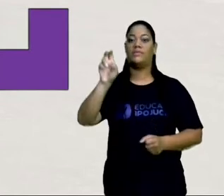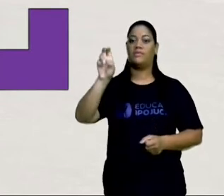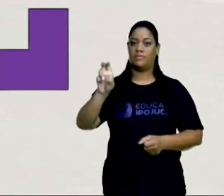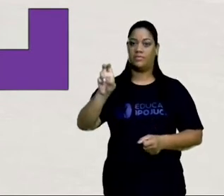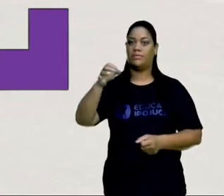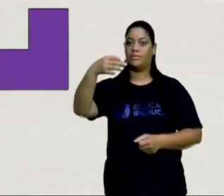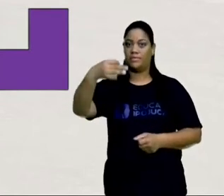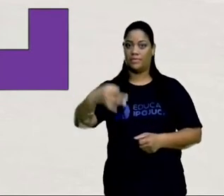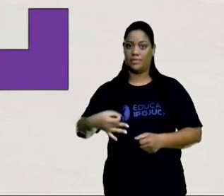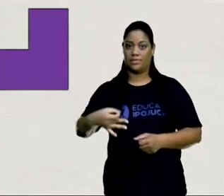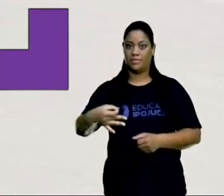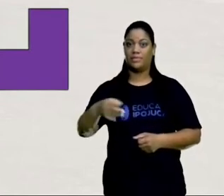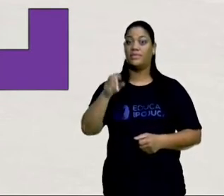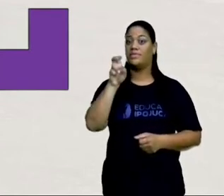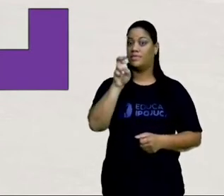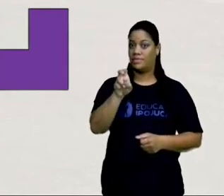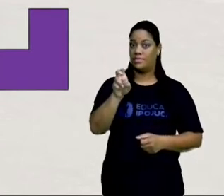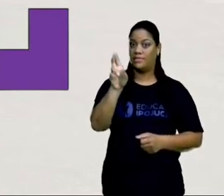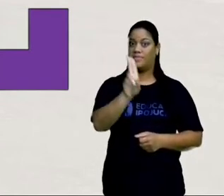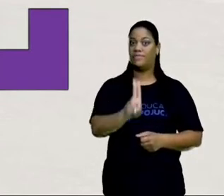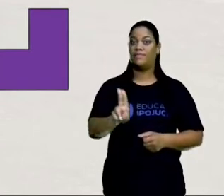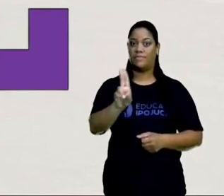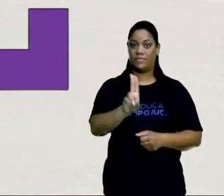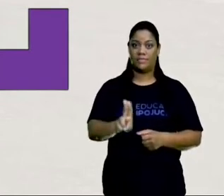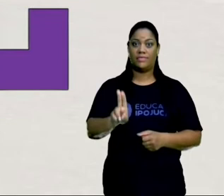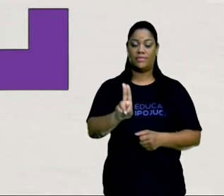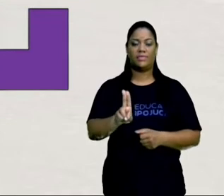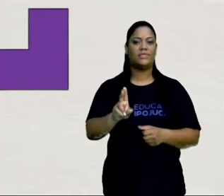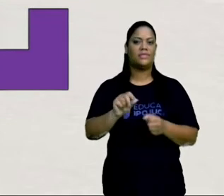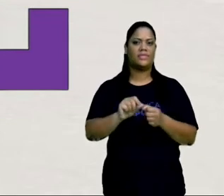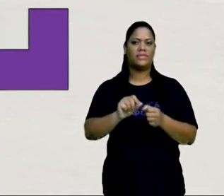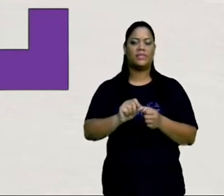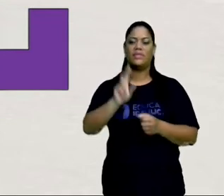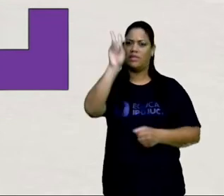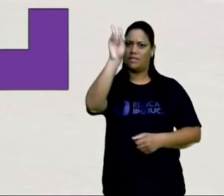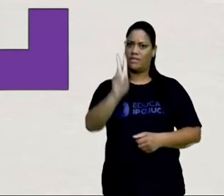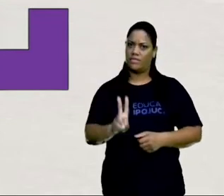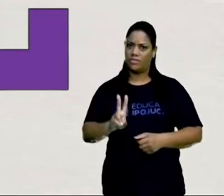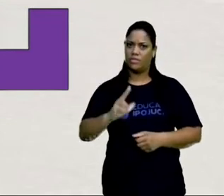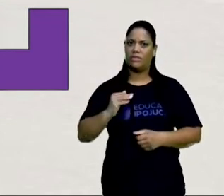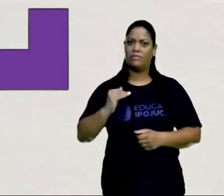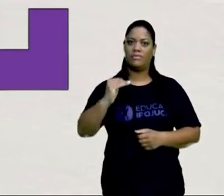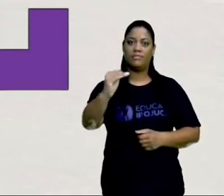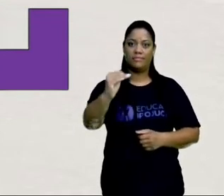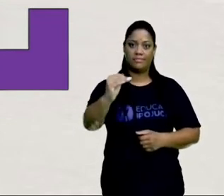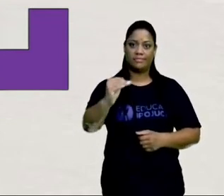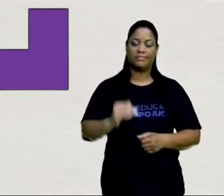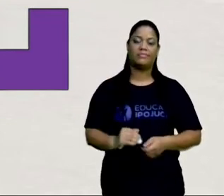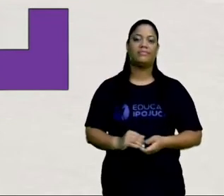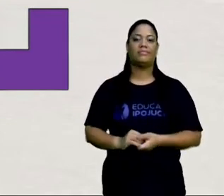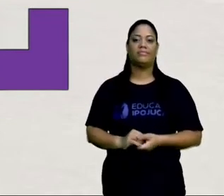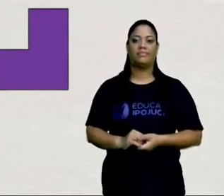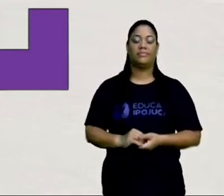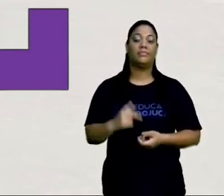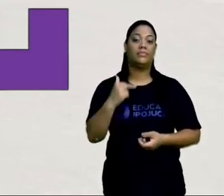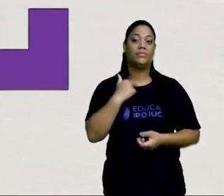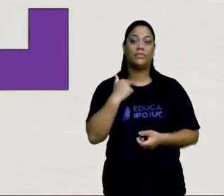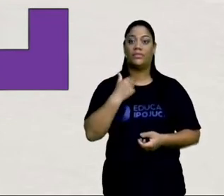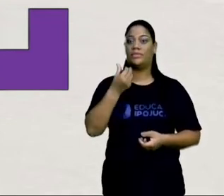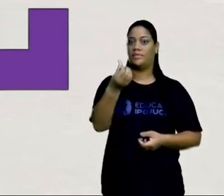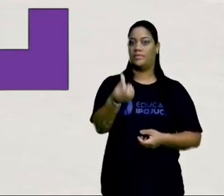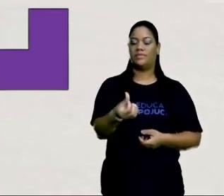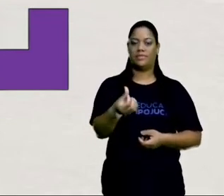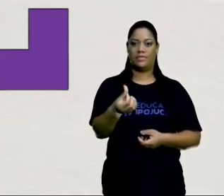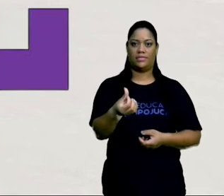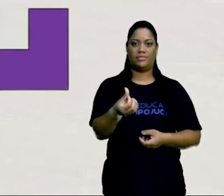tá certo? São cinco unidades de área que a gente pode colocar ou na horizontal, ou na vertical. Não daria para colocar seis